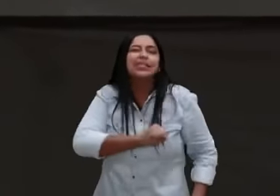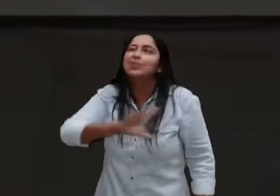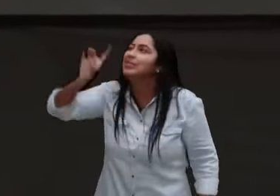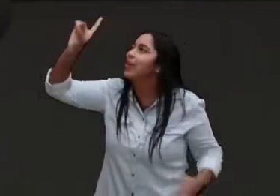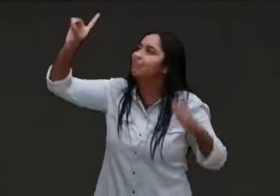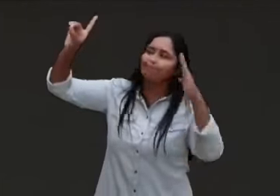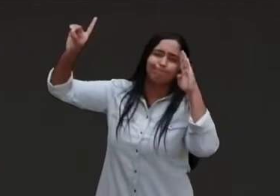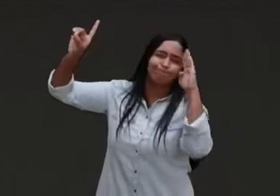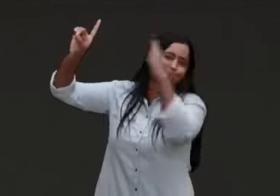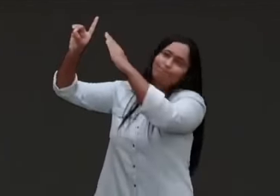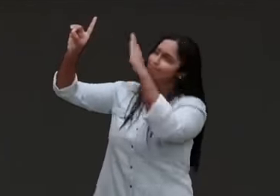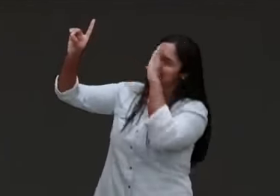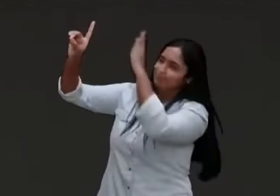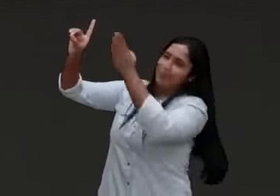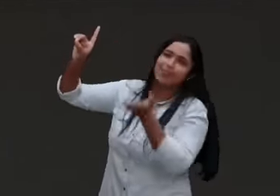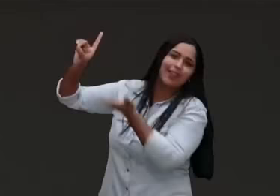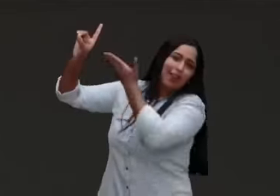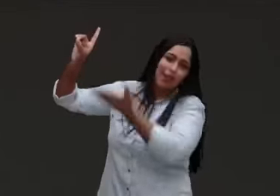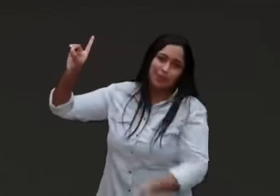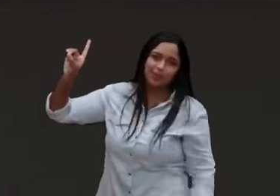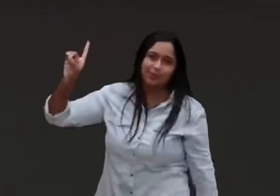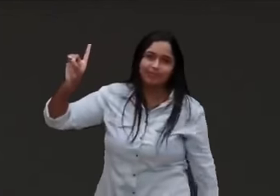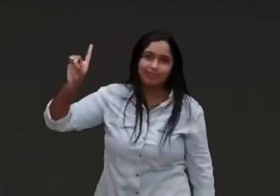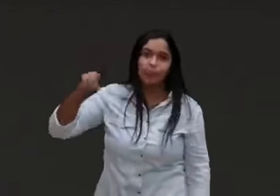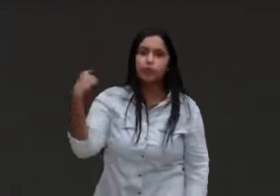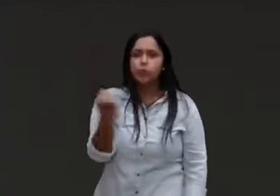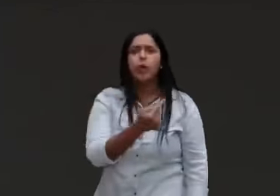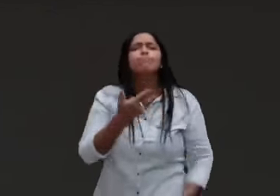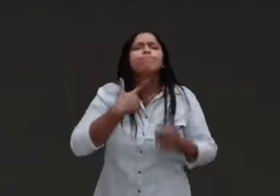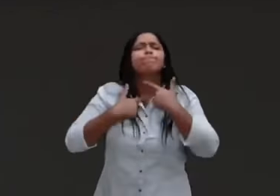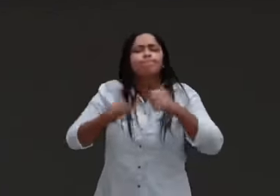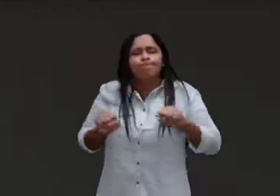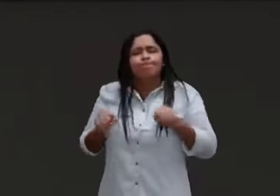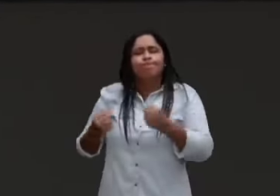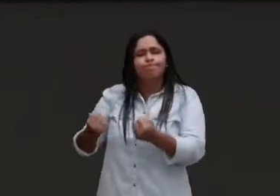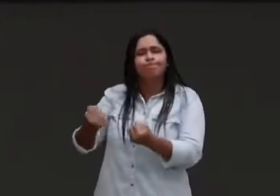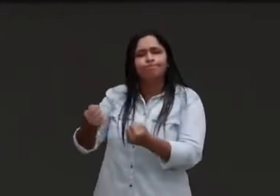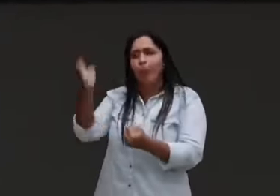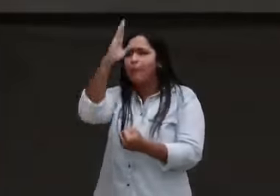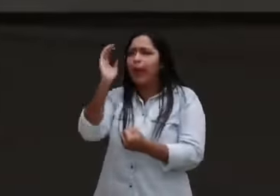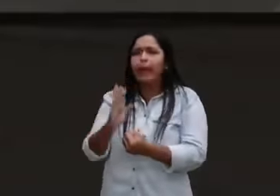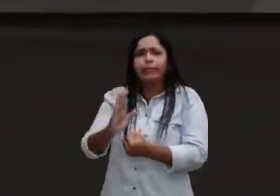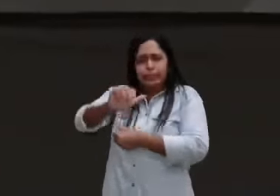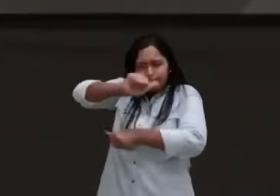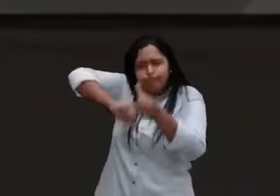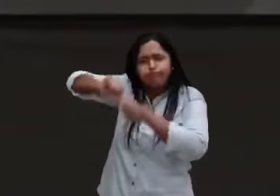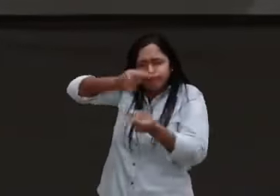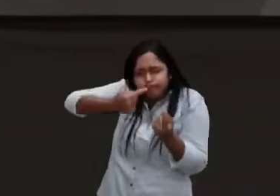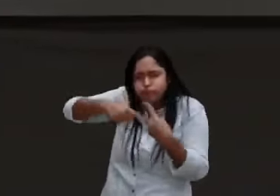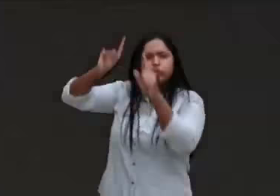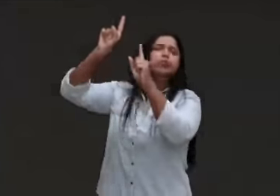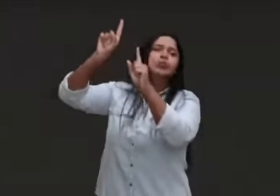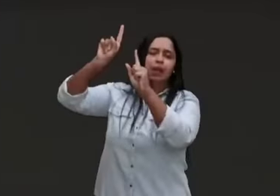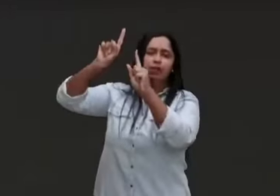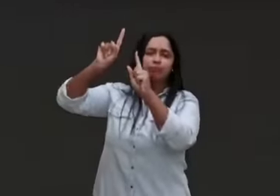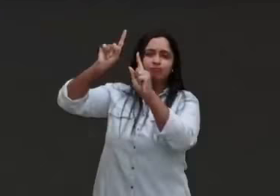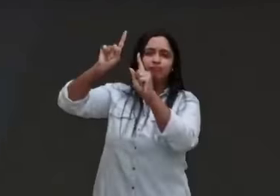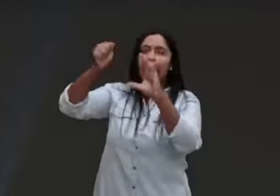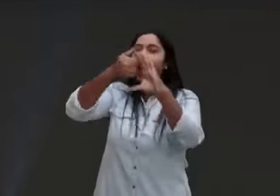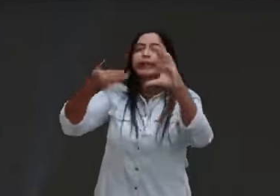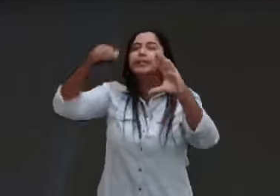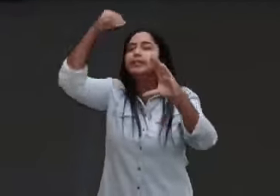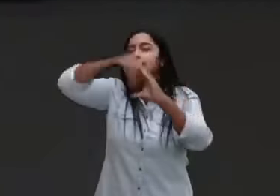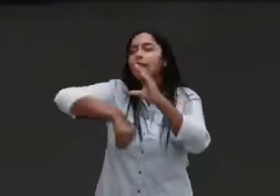e nós estamos aqui, para ajudar a mudar o Brasil, e crer que nós podemos mudar o Brasil, um Brasil que reconheça, que as bênçãos que